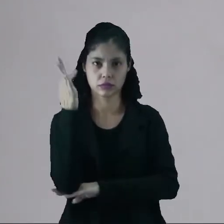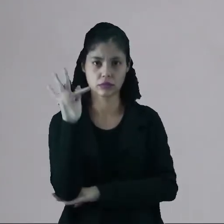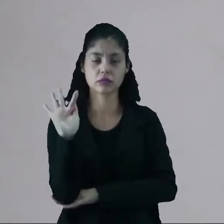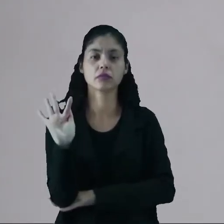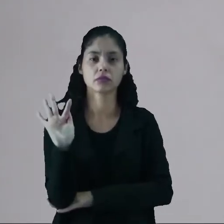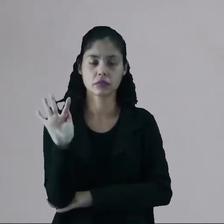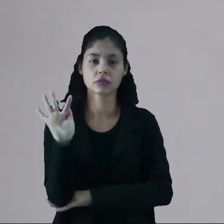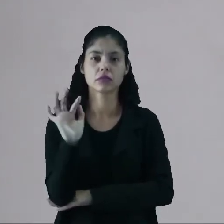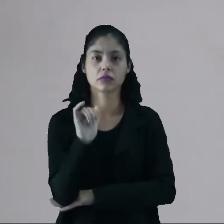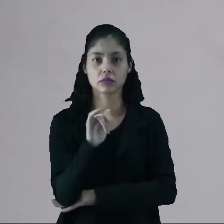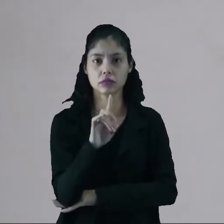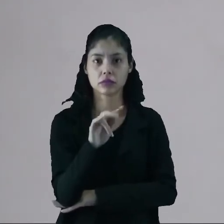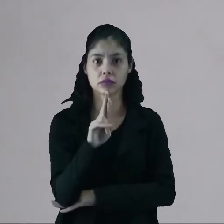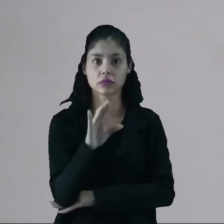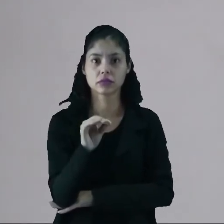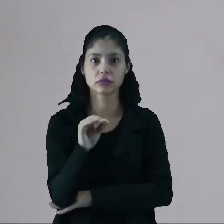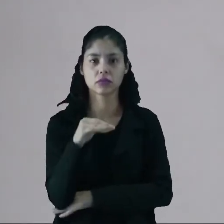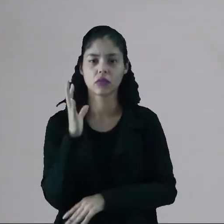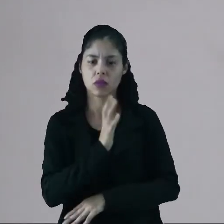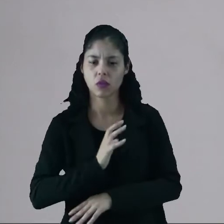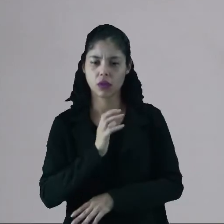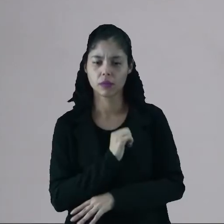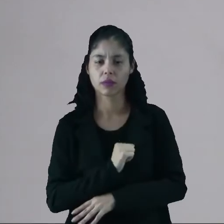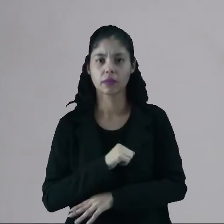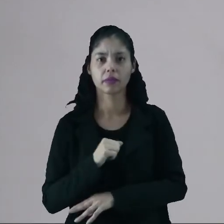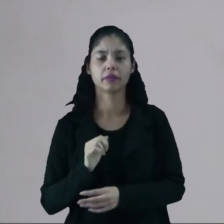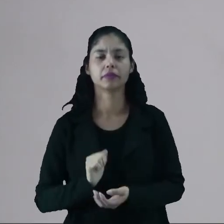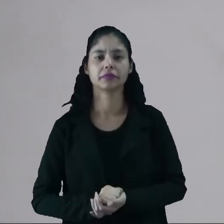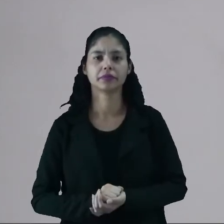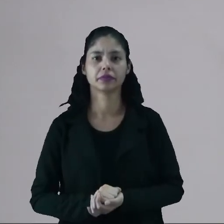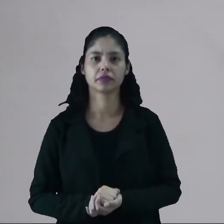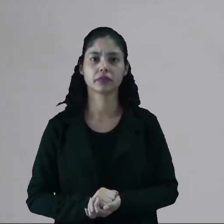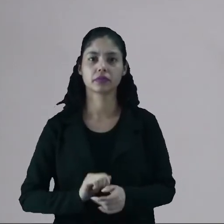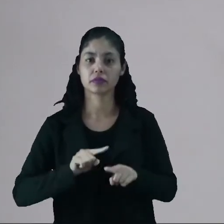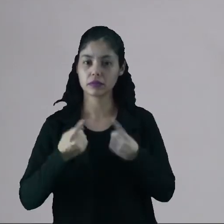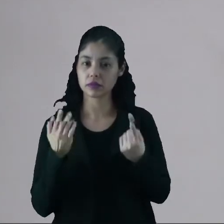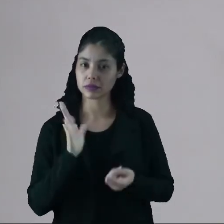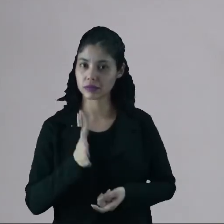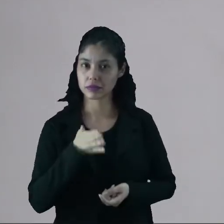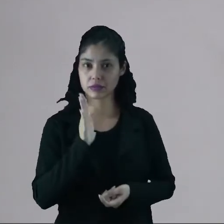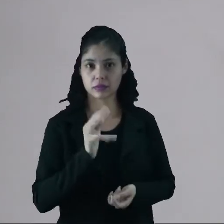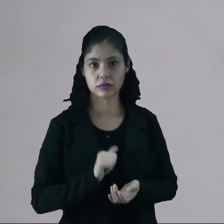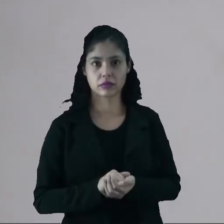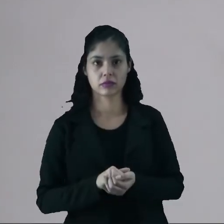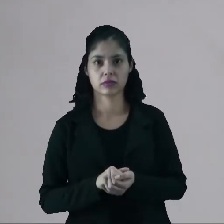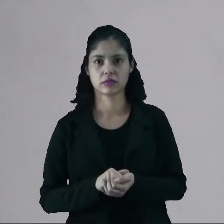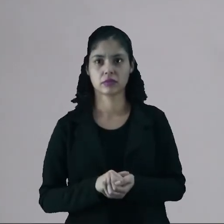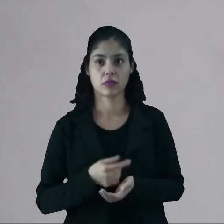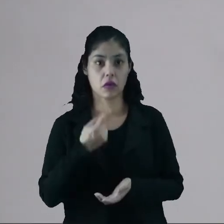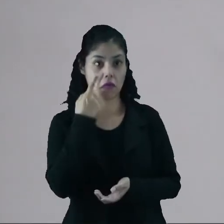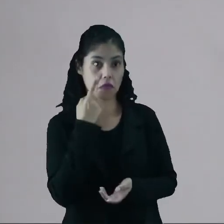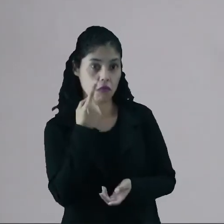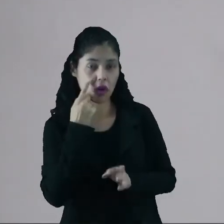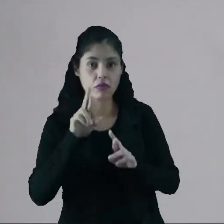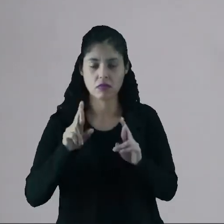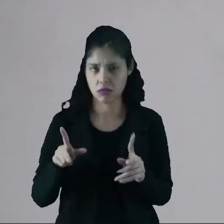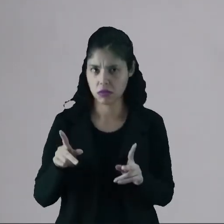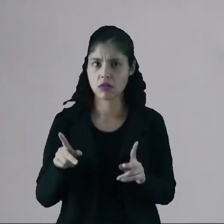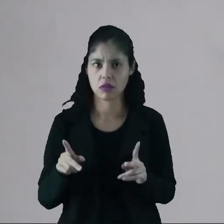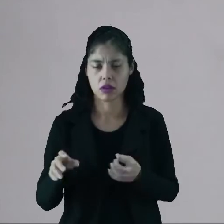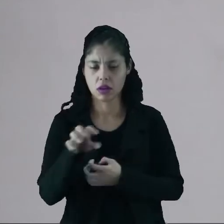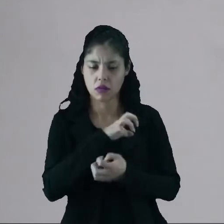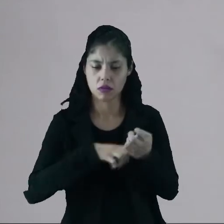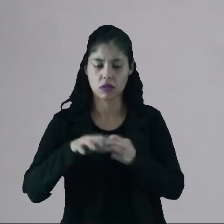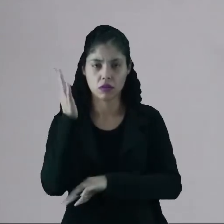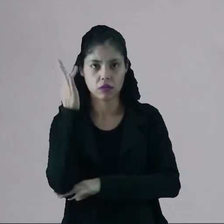o idealismo, o amor à pátria. Agora na segunda metade do XIX não, as pessoas meio que caíram na real. A